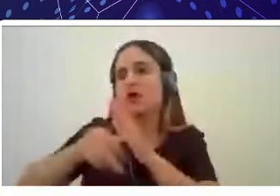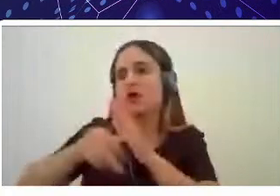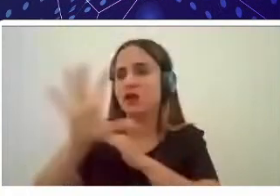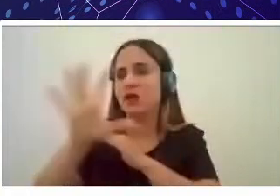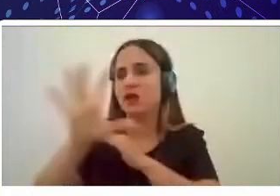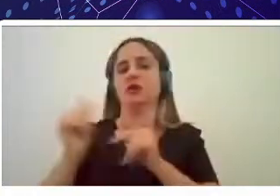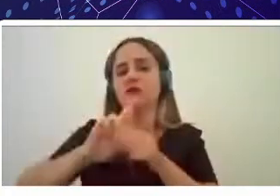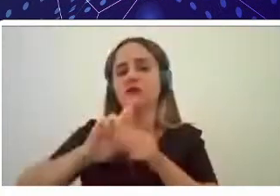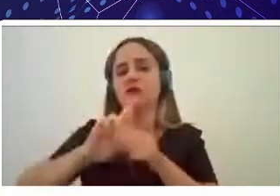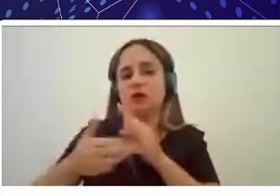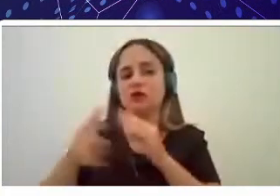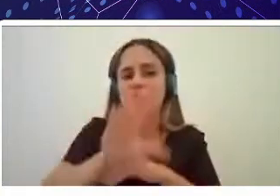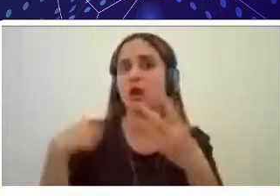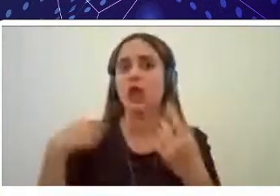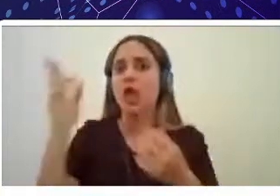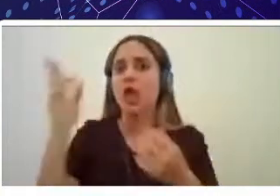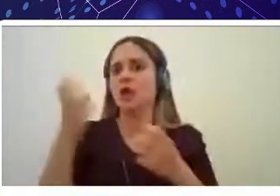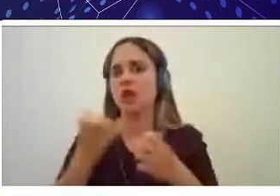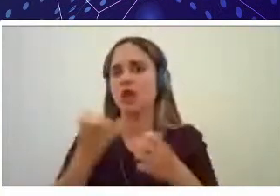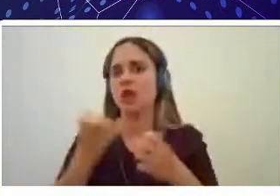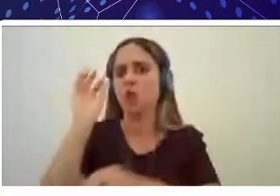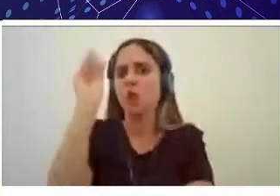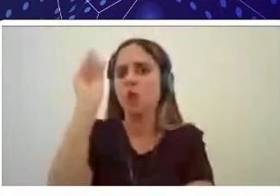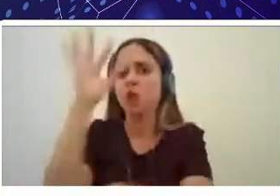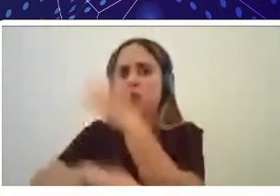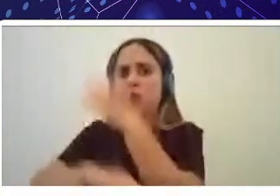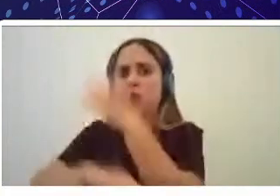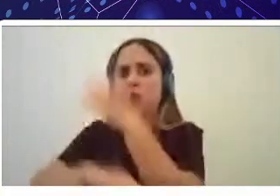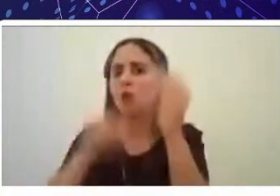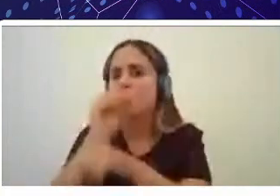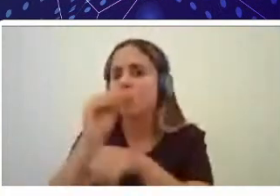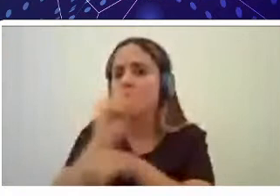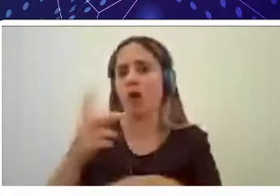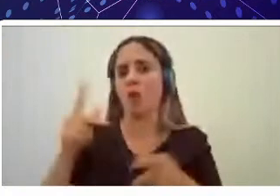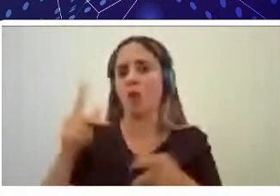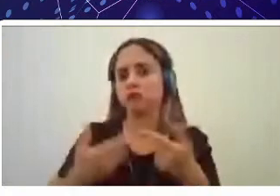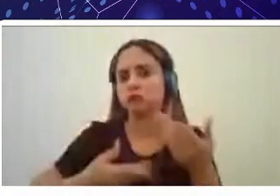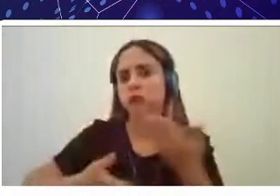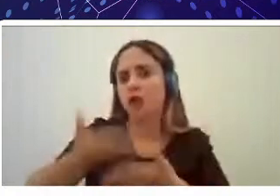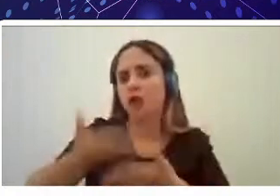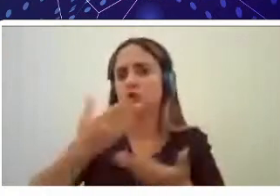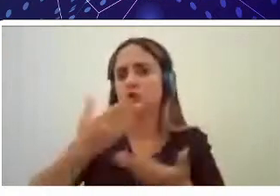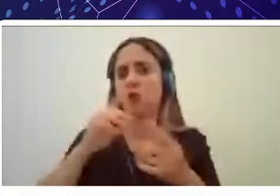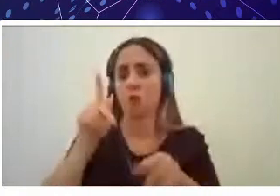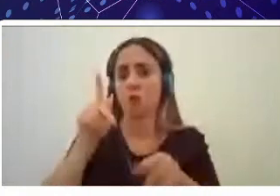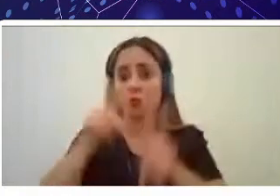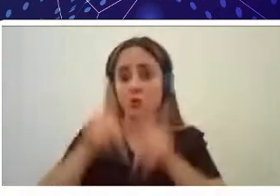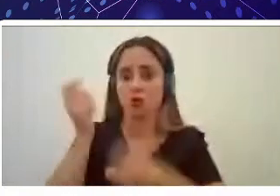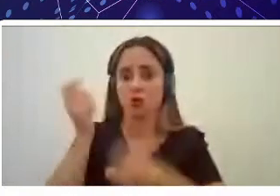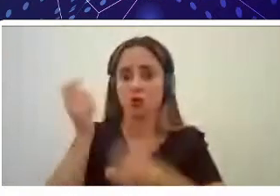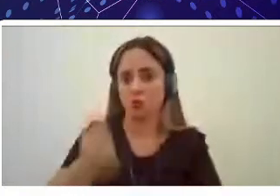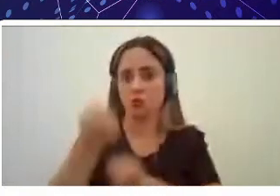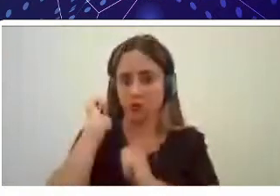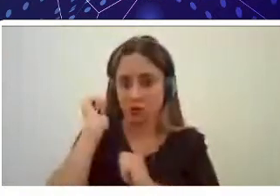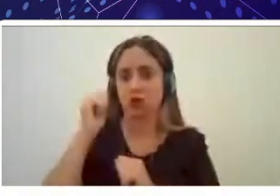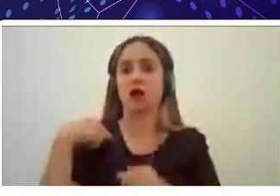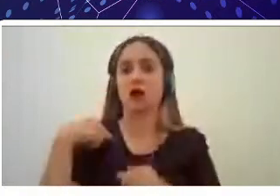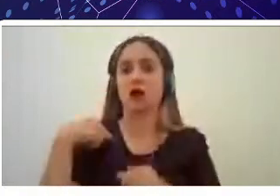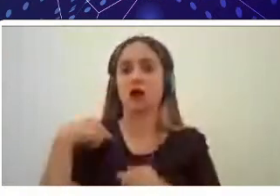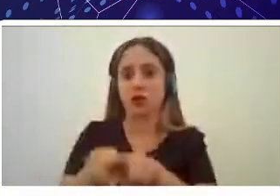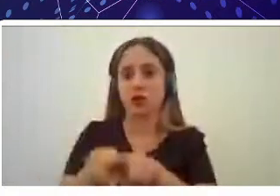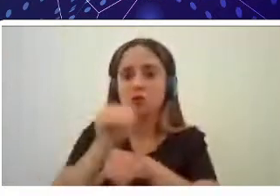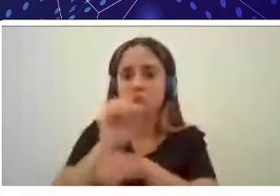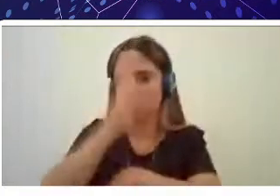ecologia, na dinâmica de populações, com recrutamento de populações pesqueiras na parte de pesca e de ecologia, a gente tem projetos